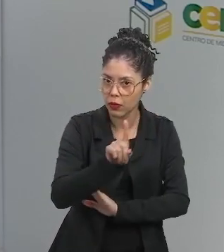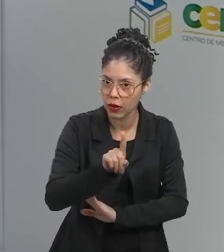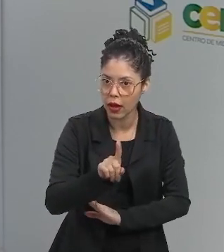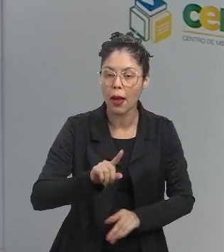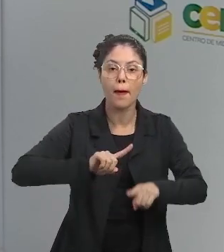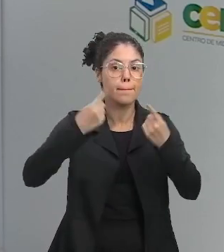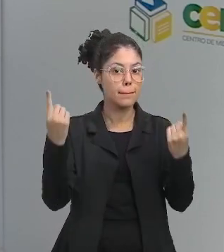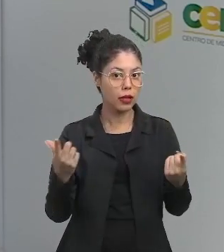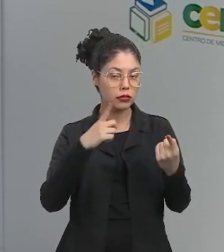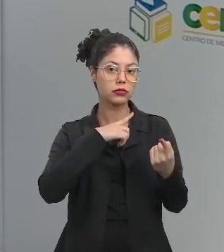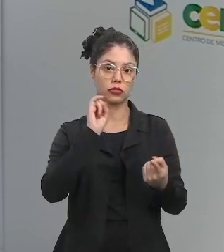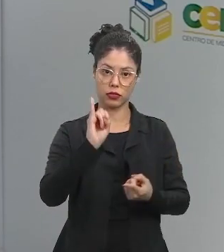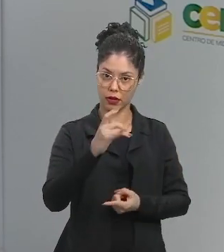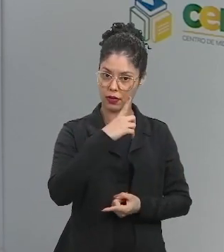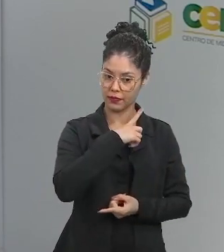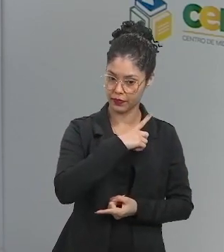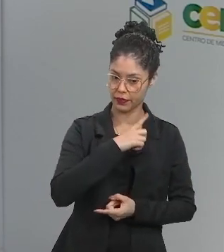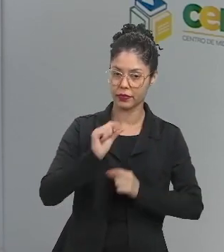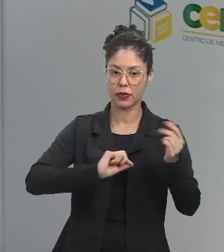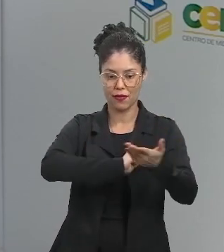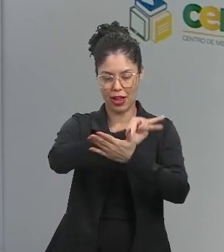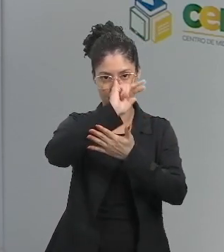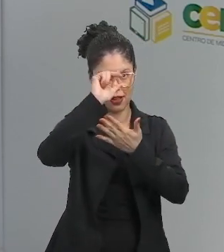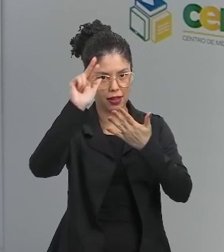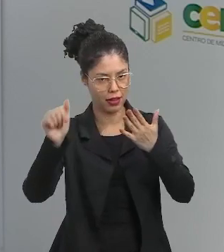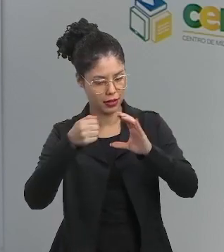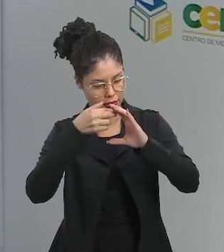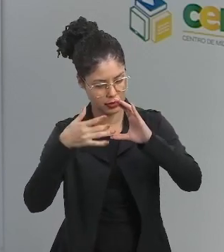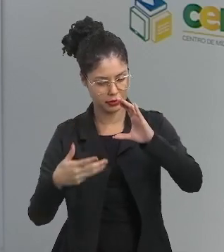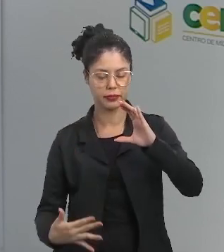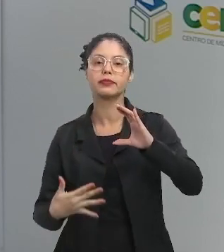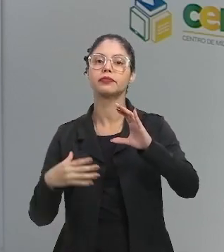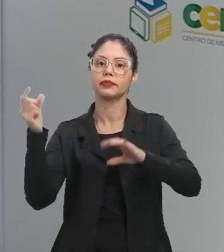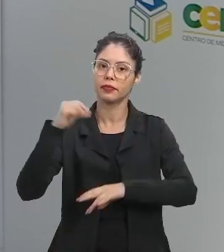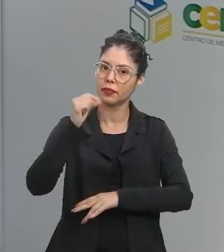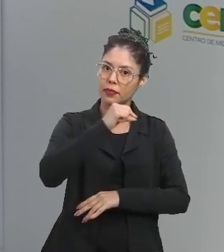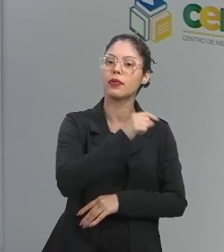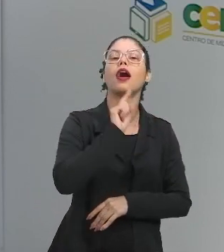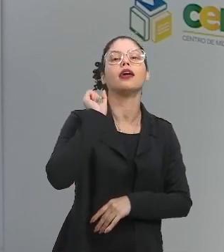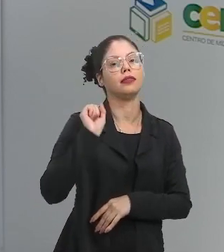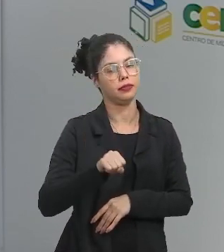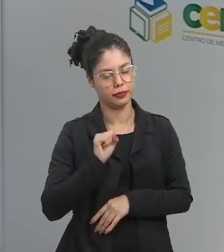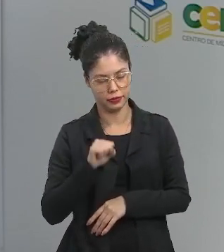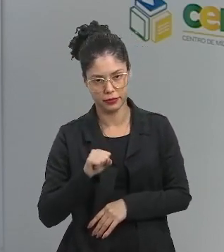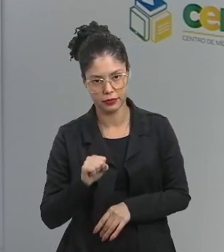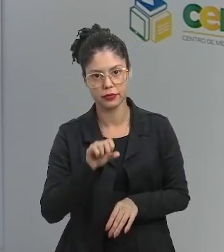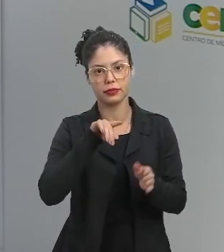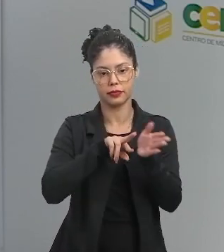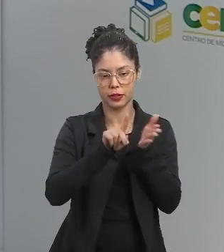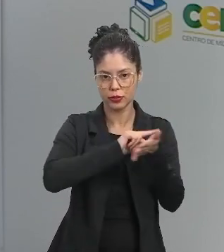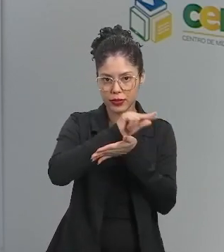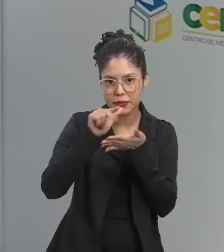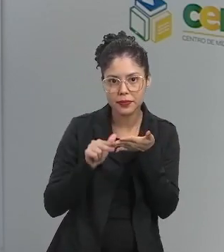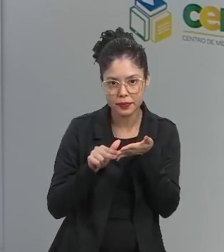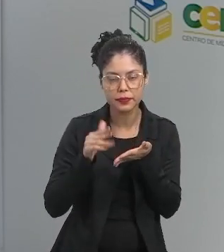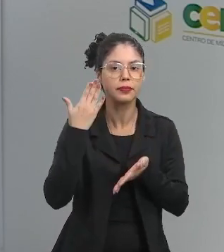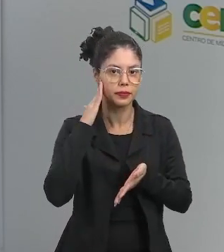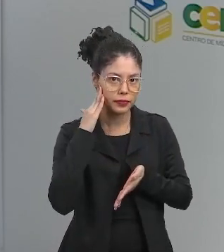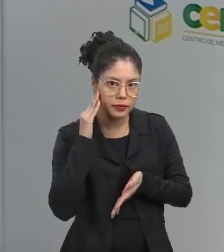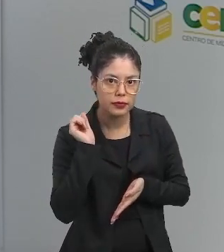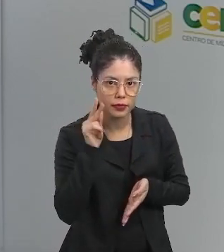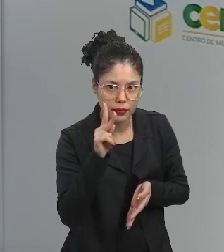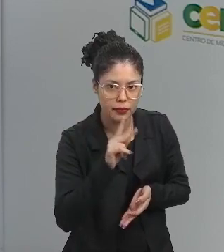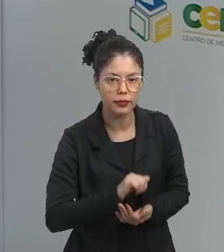Mas se nós tivéssemos lá várias espécies de abelhas, aí nós teríamos biodiversidade. Ok?